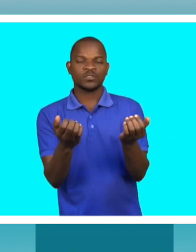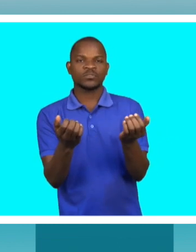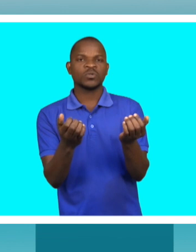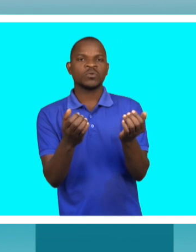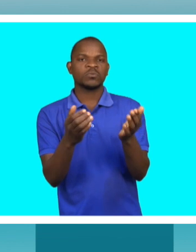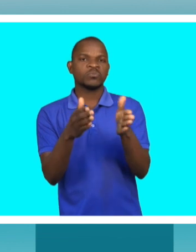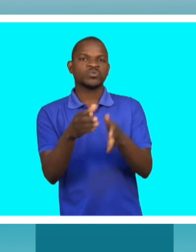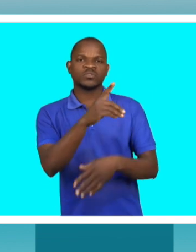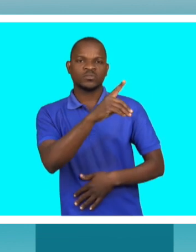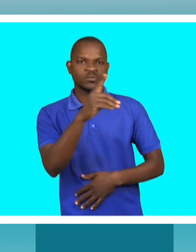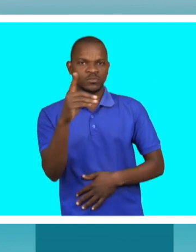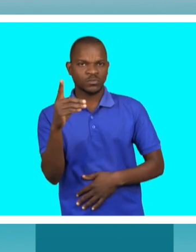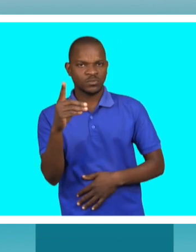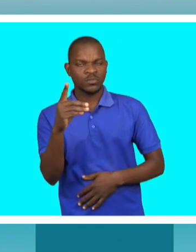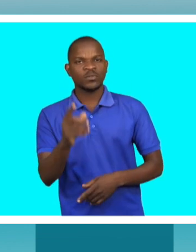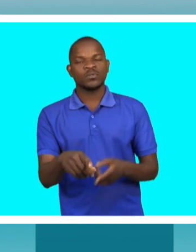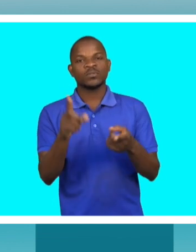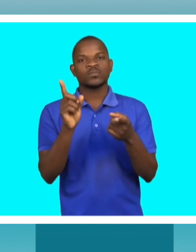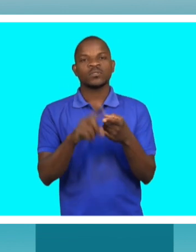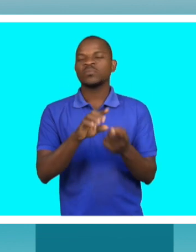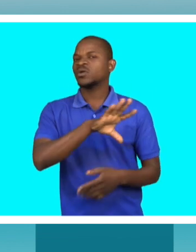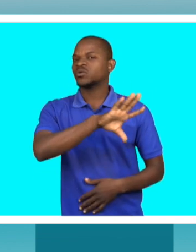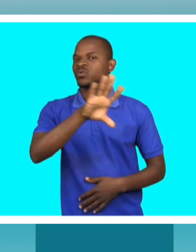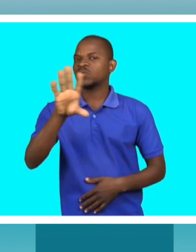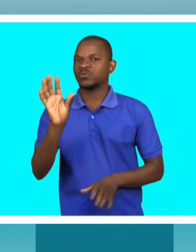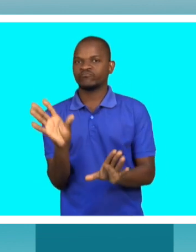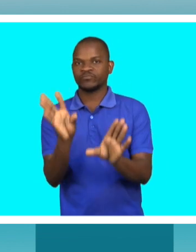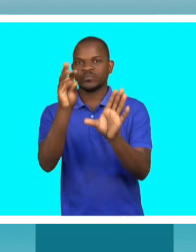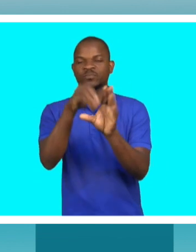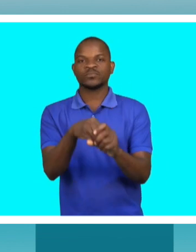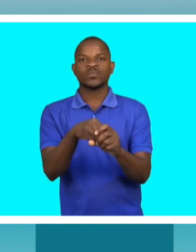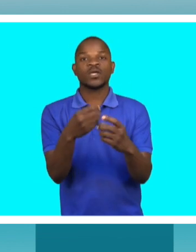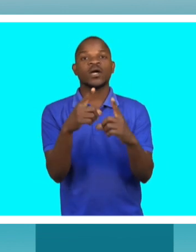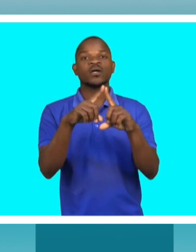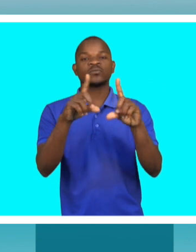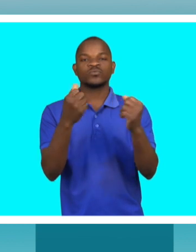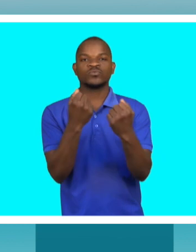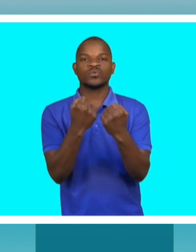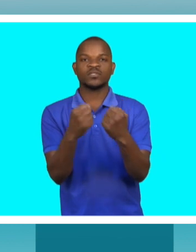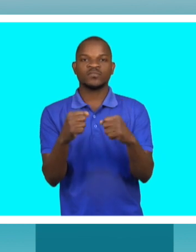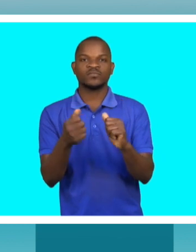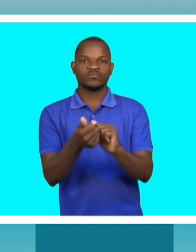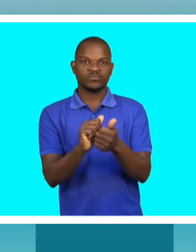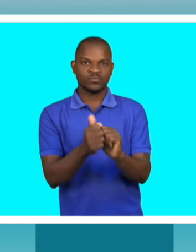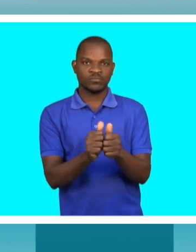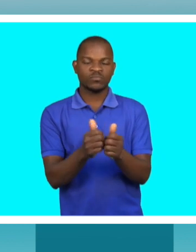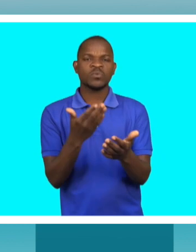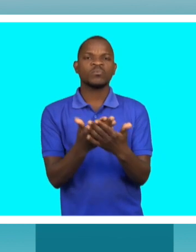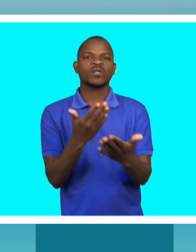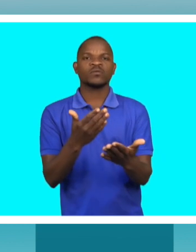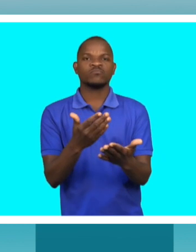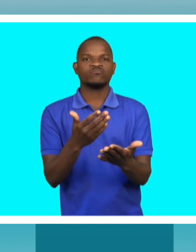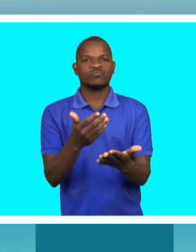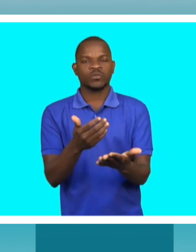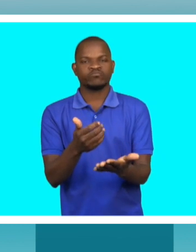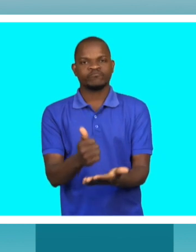com necessidade educativa especial, estão todas elas integradas nas atividades desportivas para o